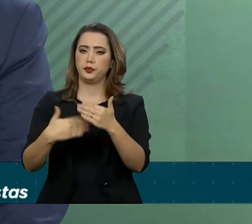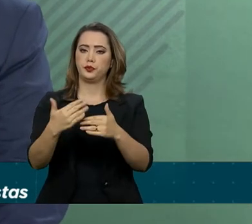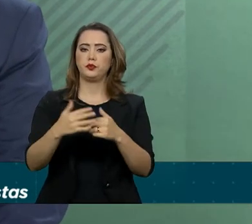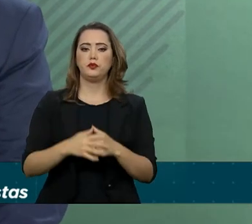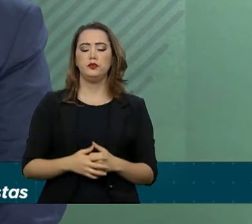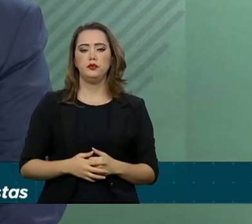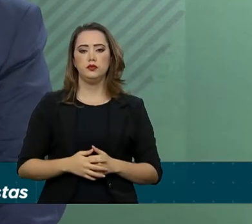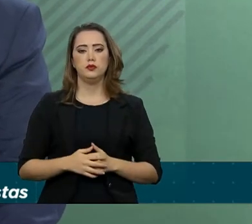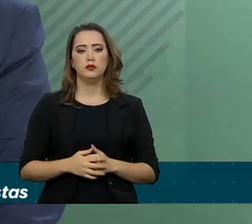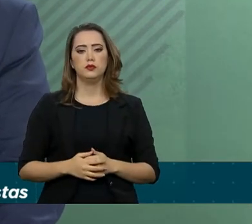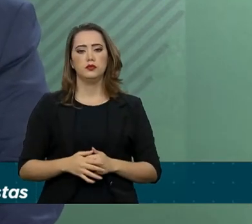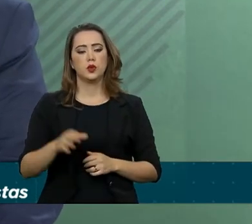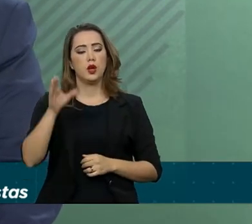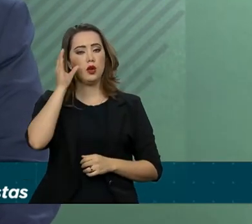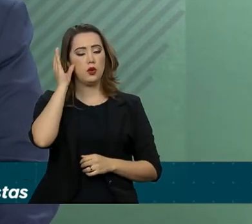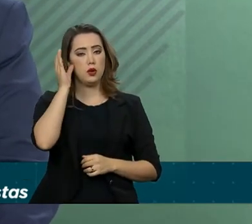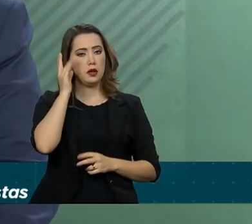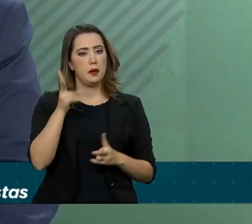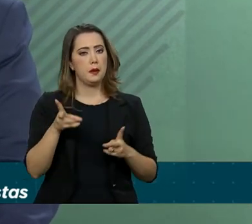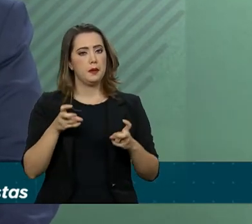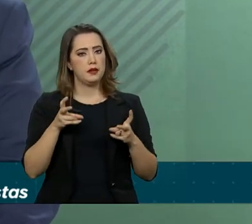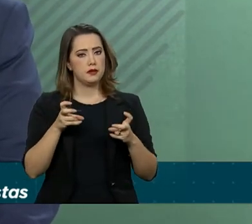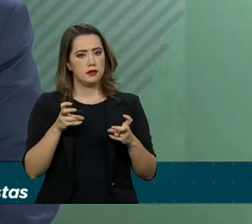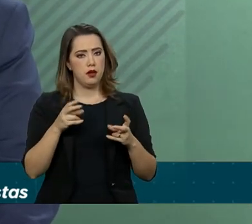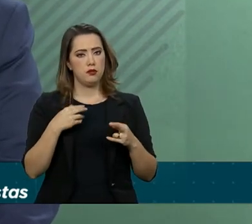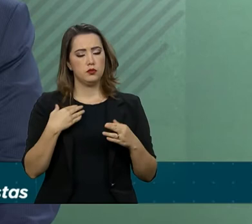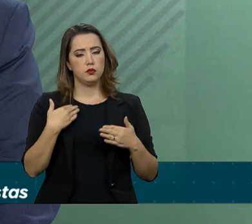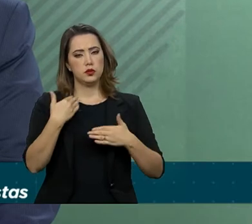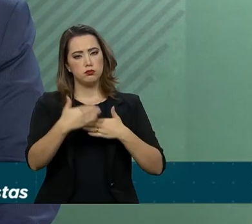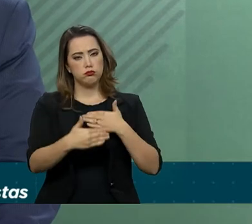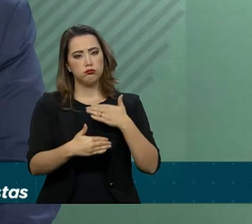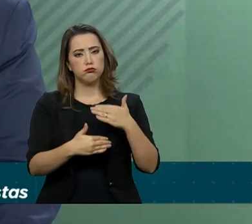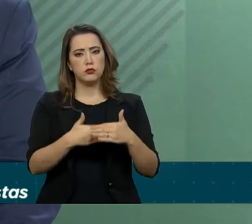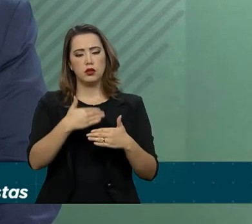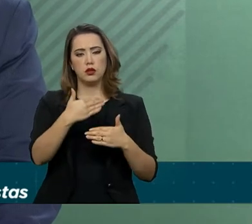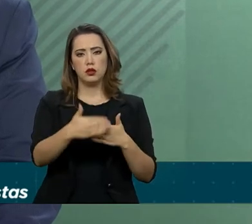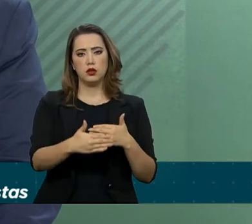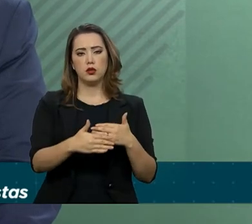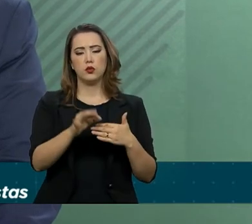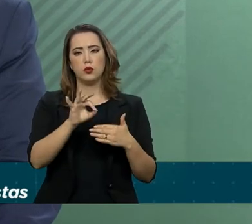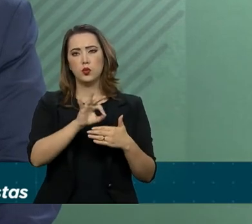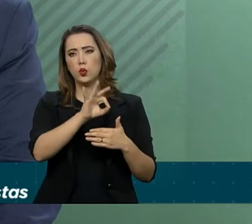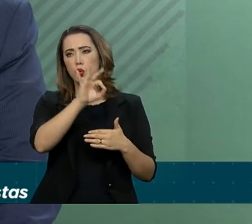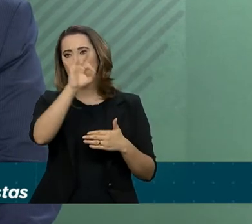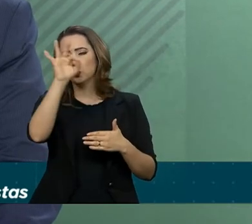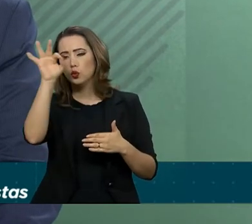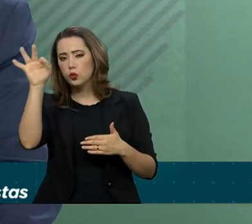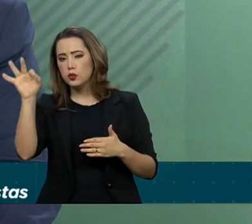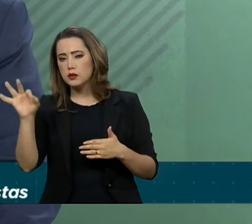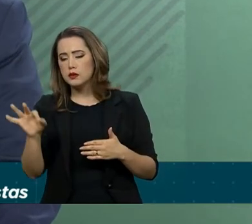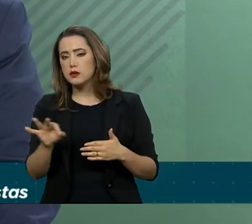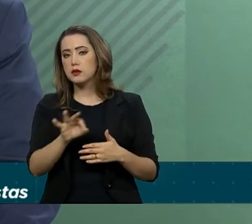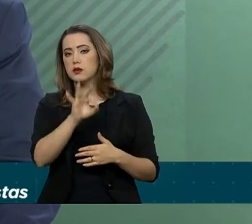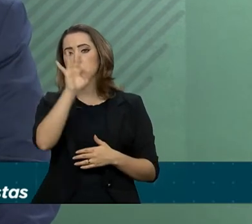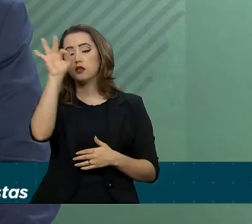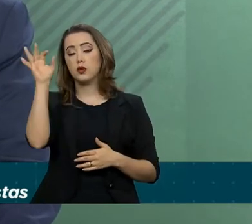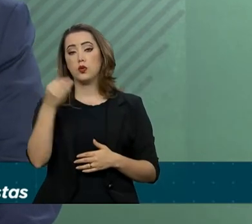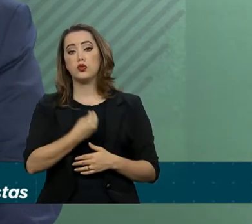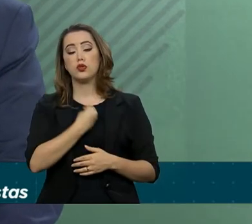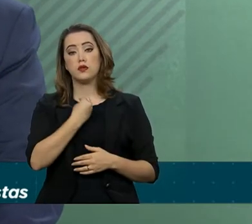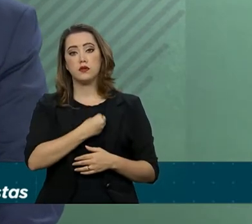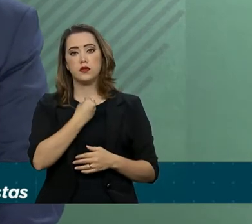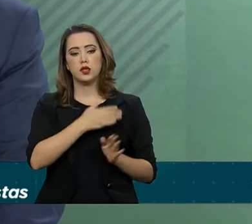A Coreia identifica que os ciclos de vida, eles têm a duração de 60